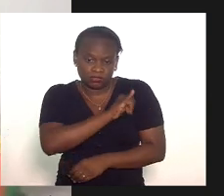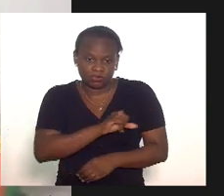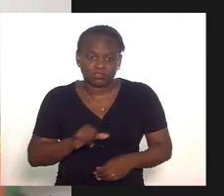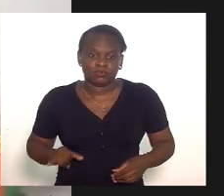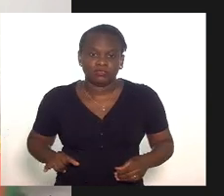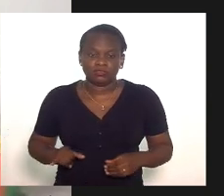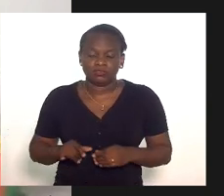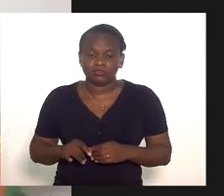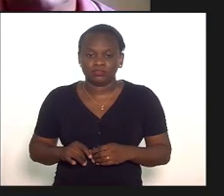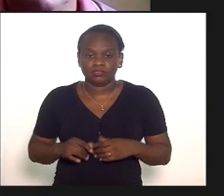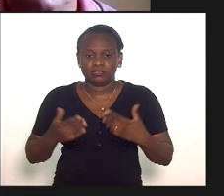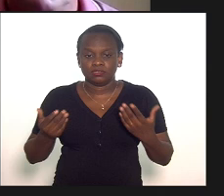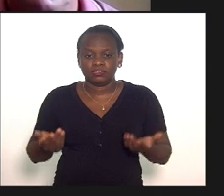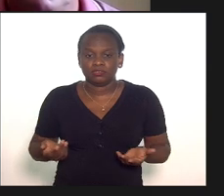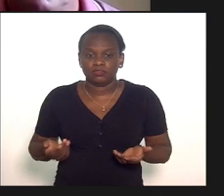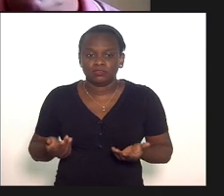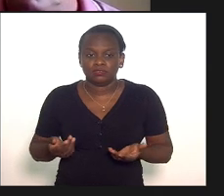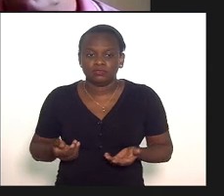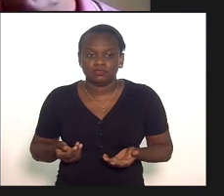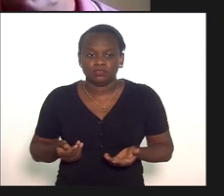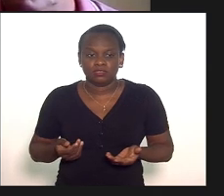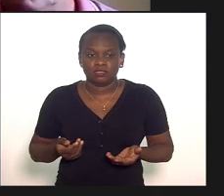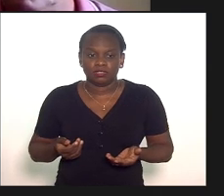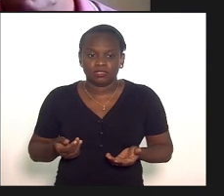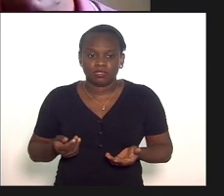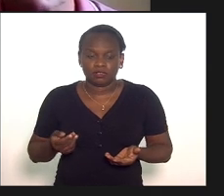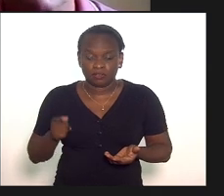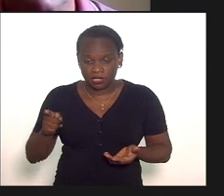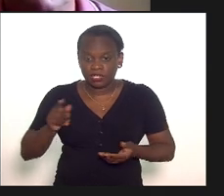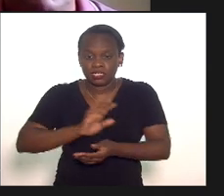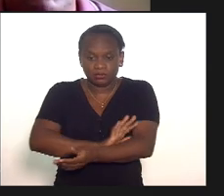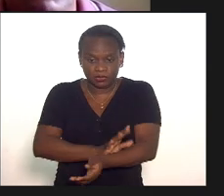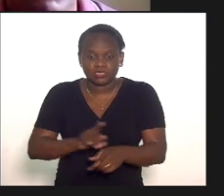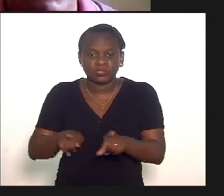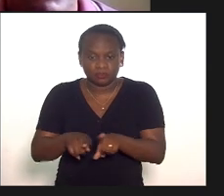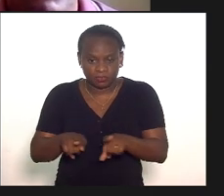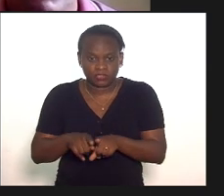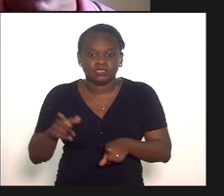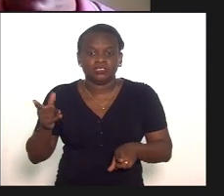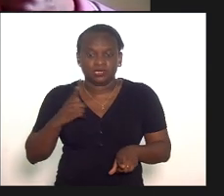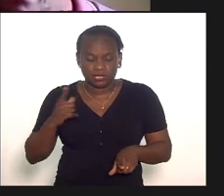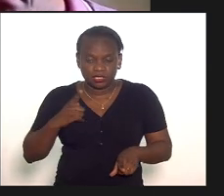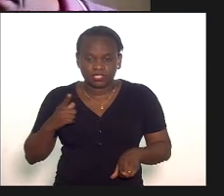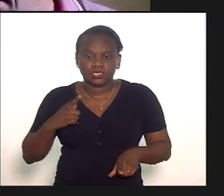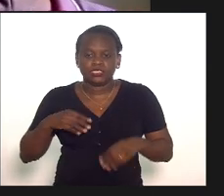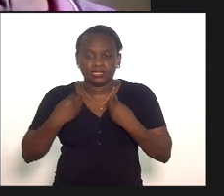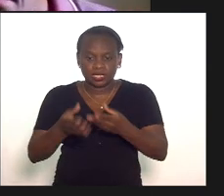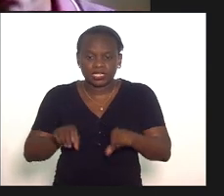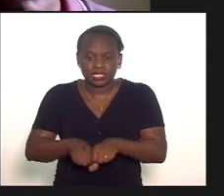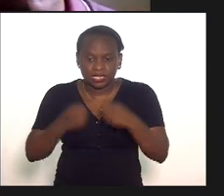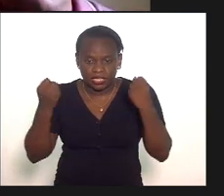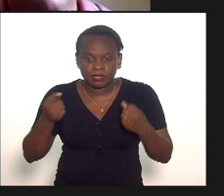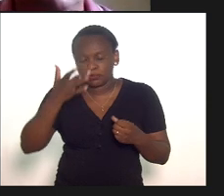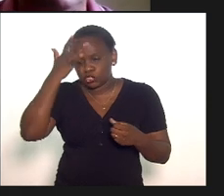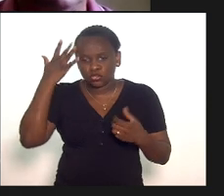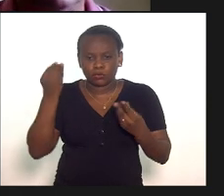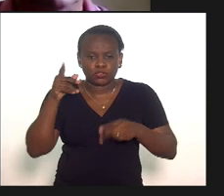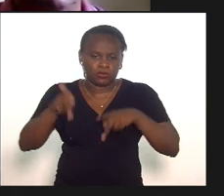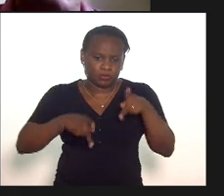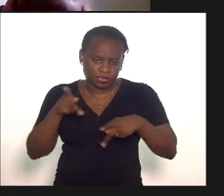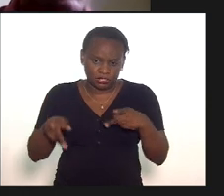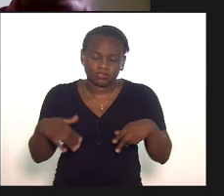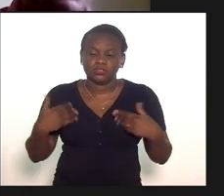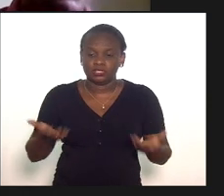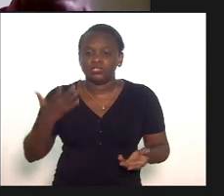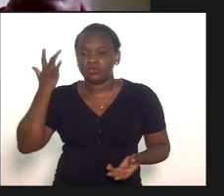onde o racismo ele também traz prejuízos concretos para essa população